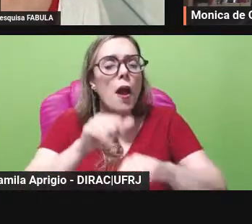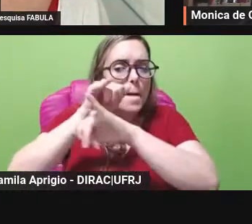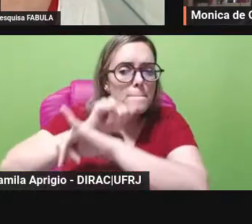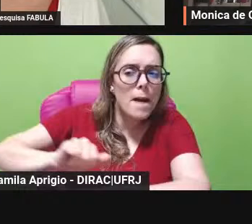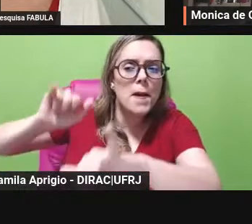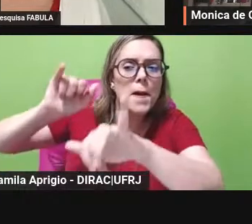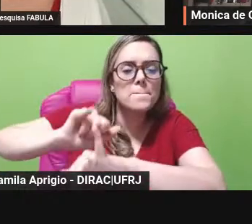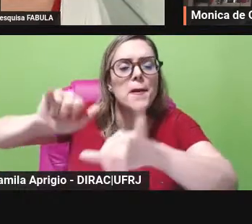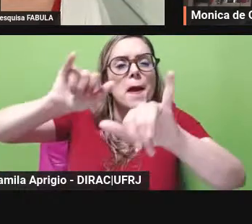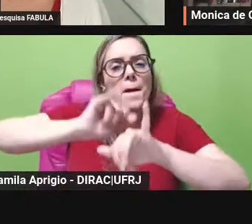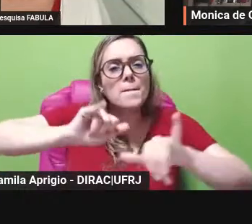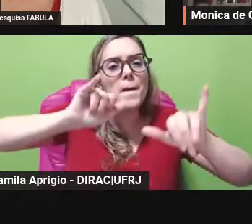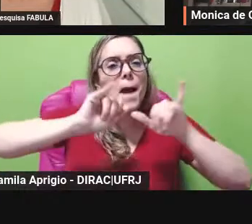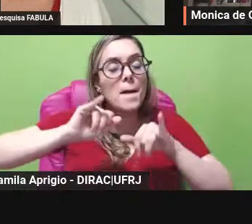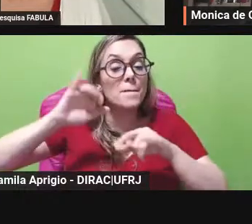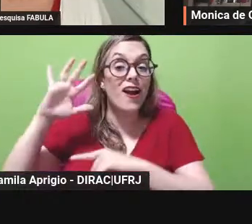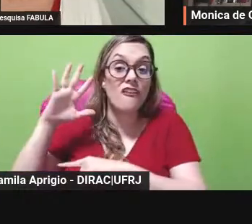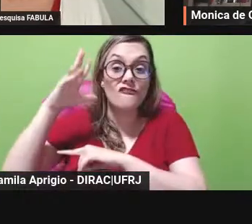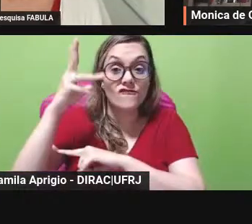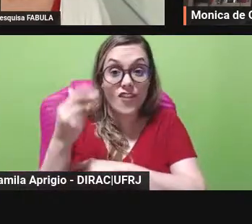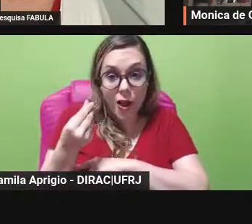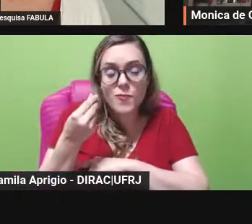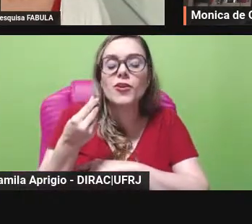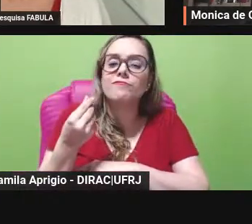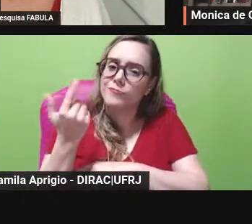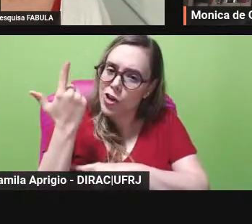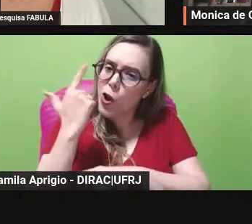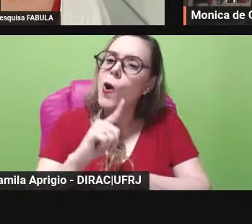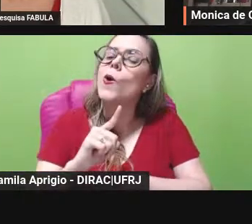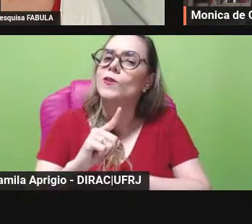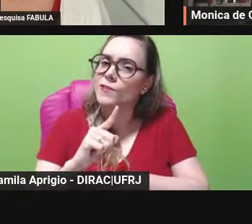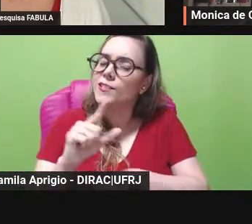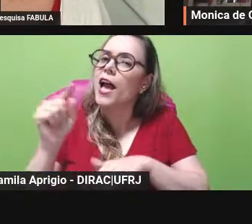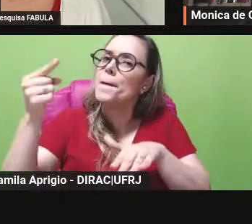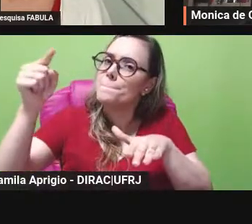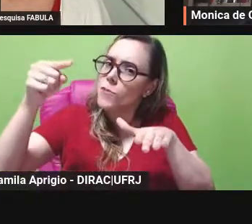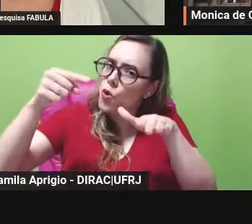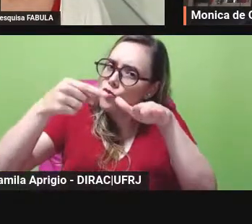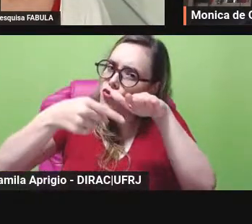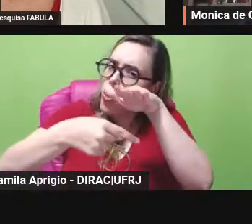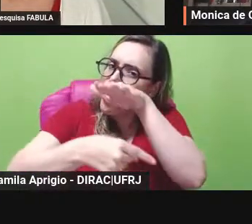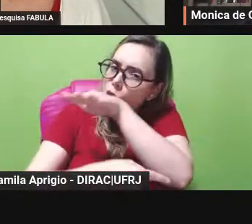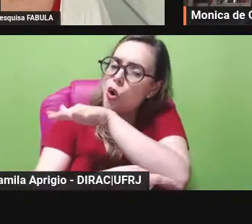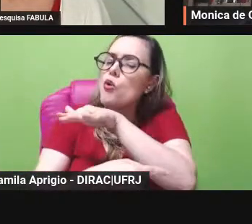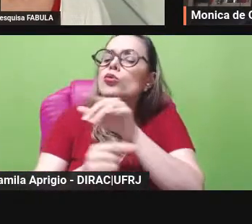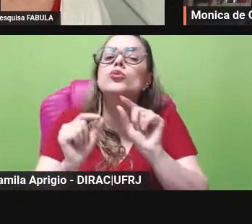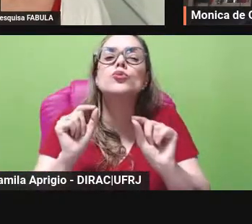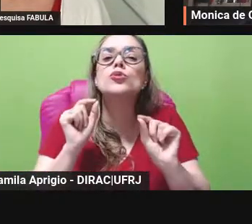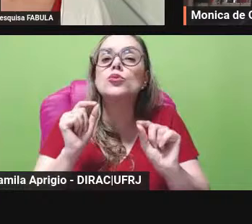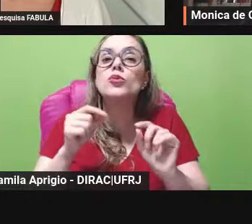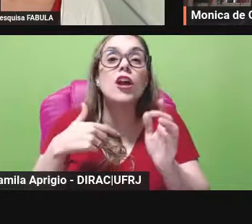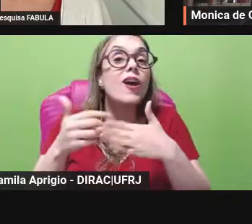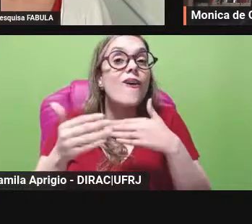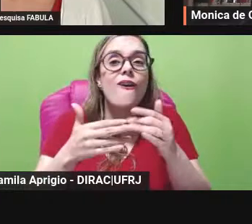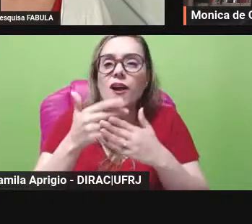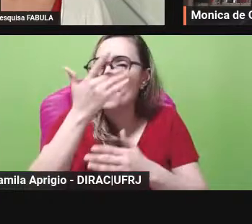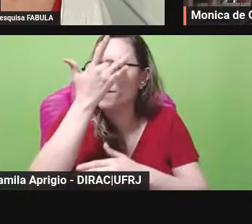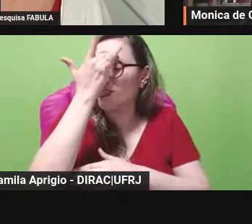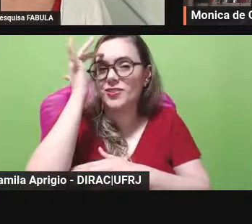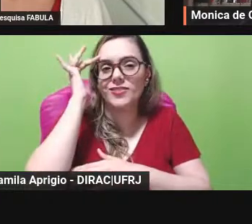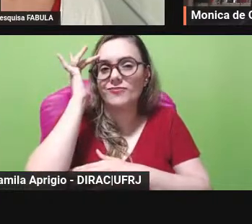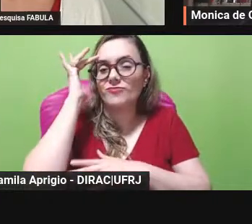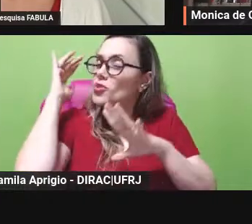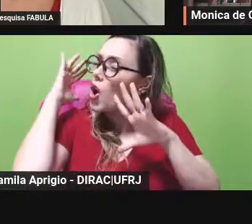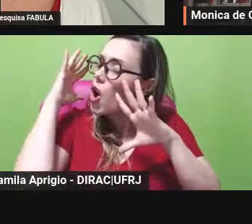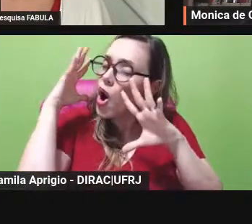fábula e ela atinge sim uma profundidade capaz de atingir a todos os públicos então eu convido